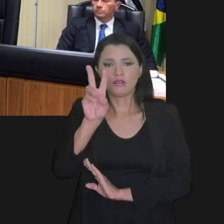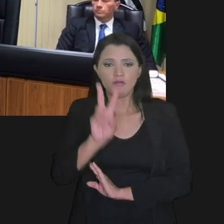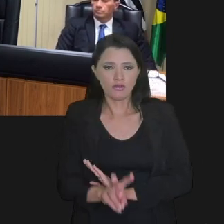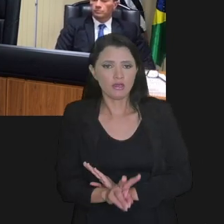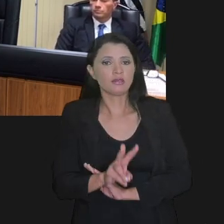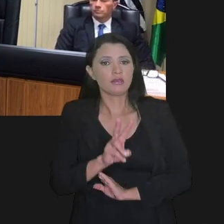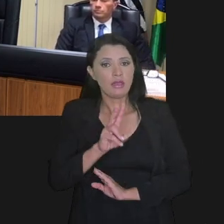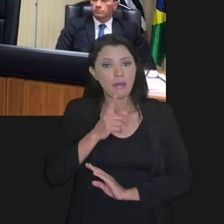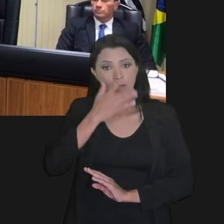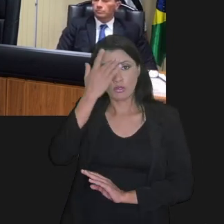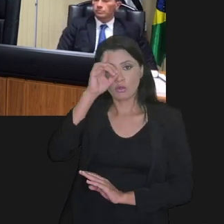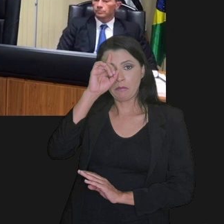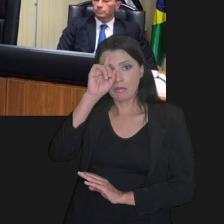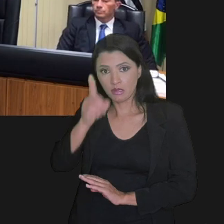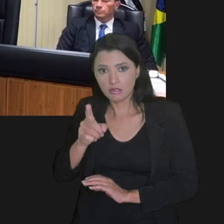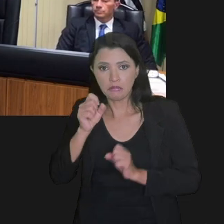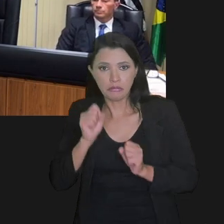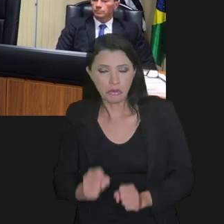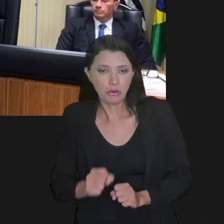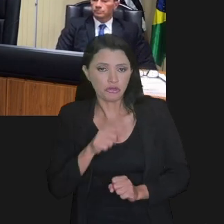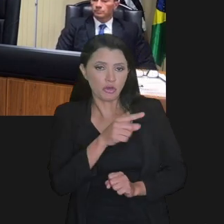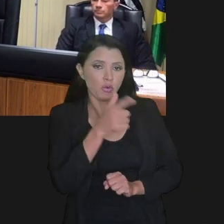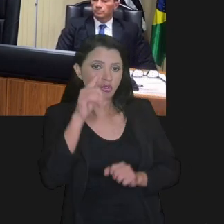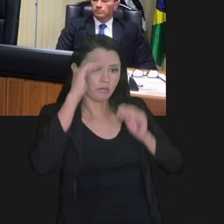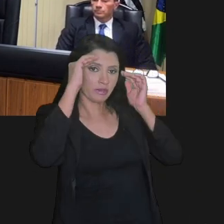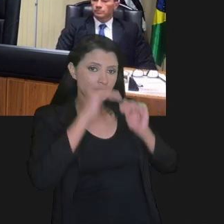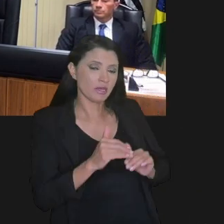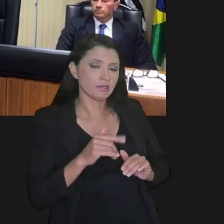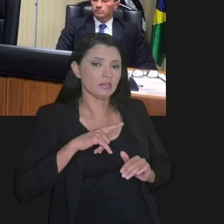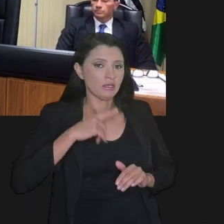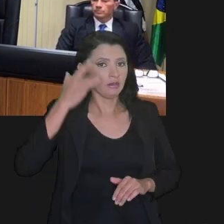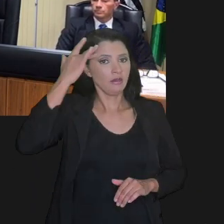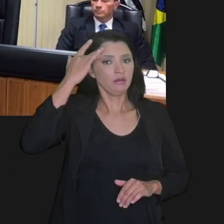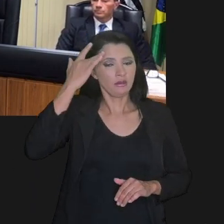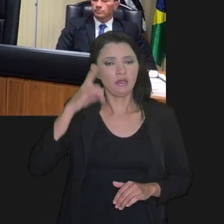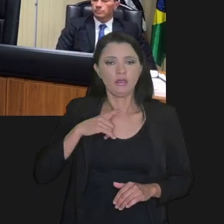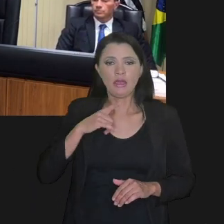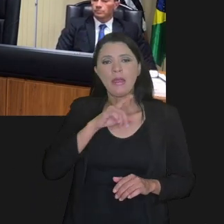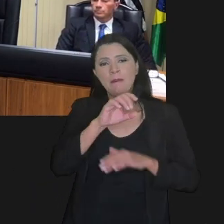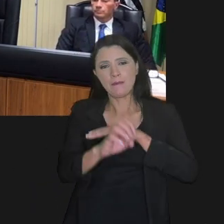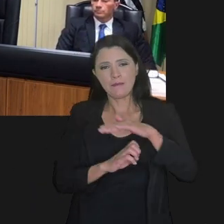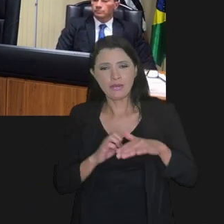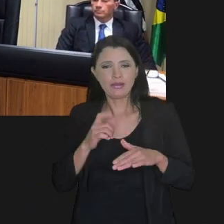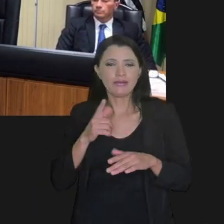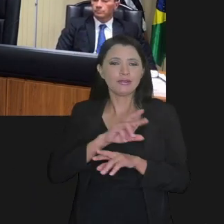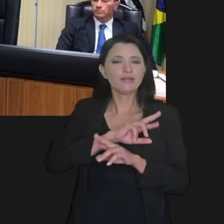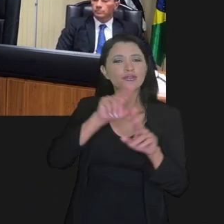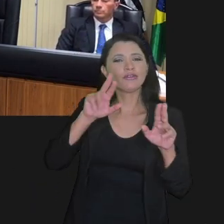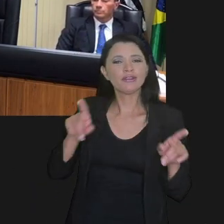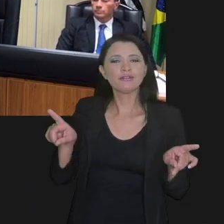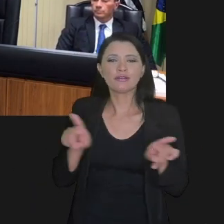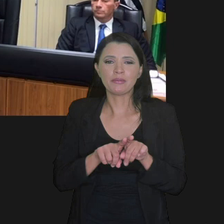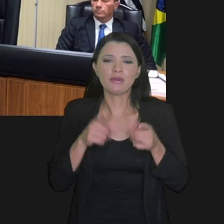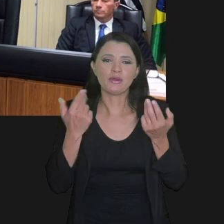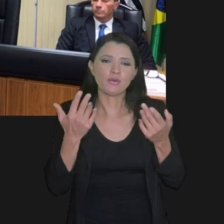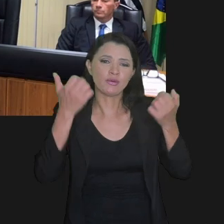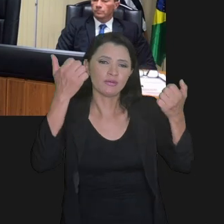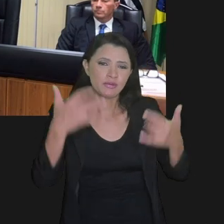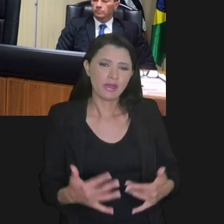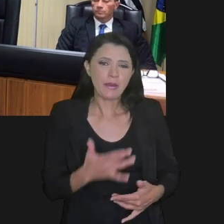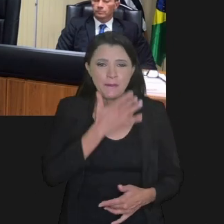vezes, manda quem pode, obedece quem tem juízo, esse limite está na Constituição Federal. E para as empresas em situações